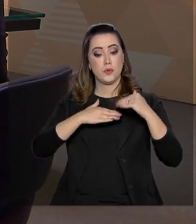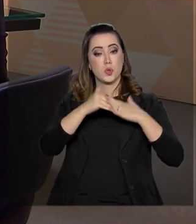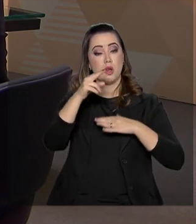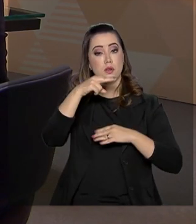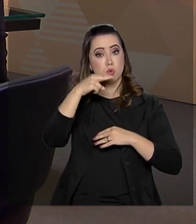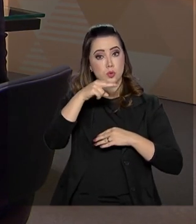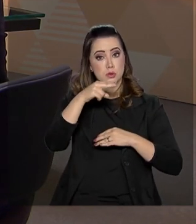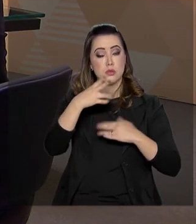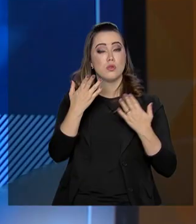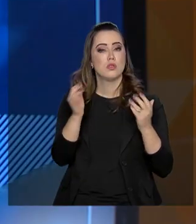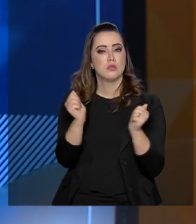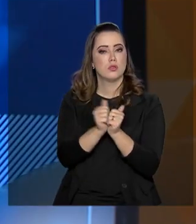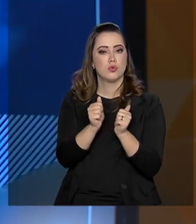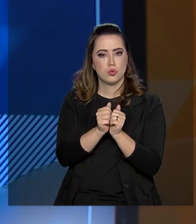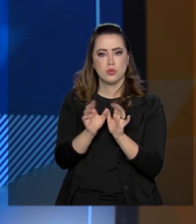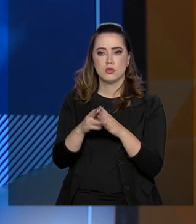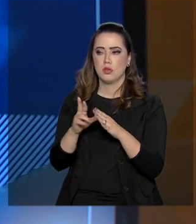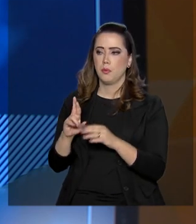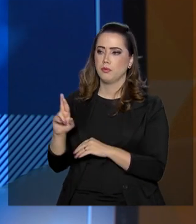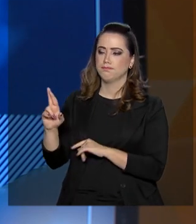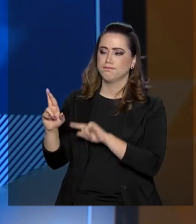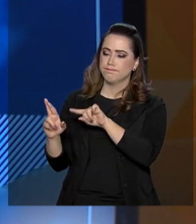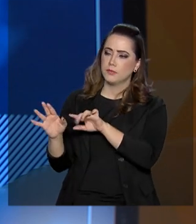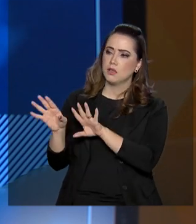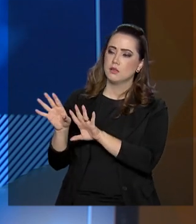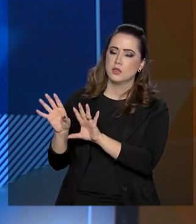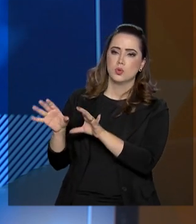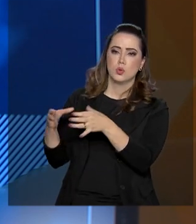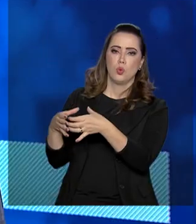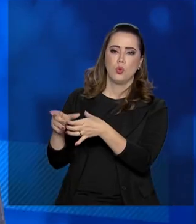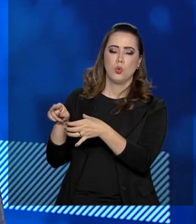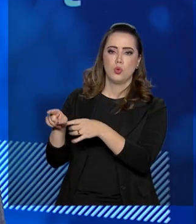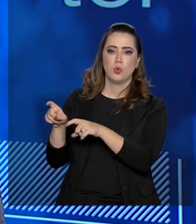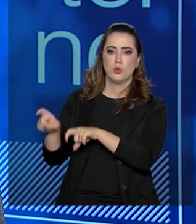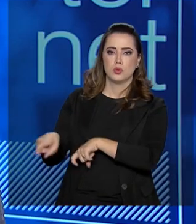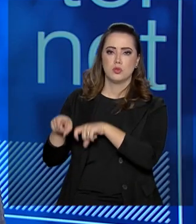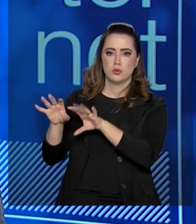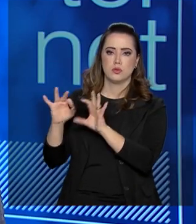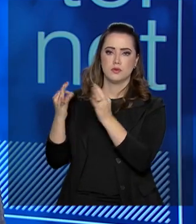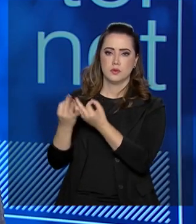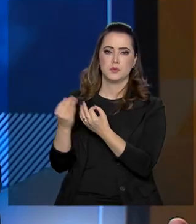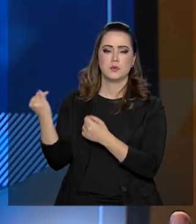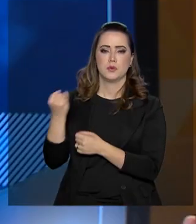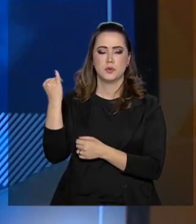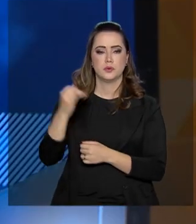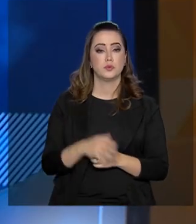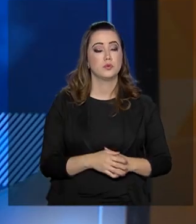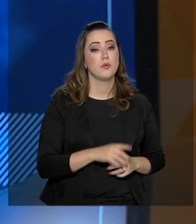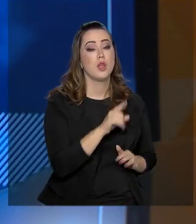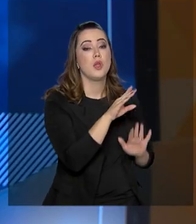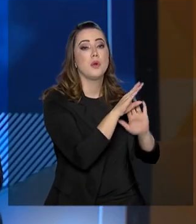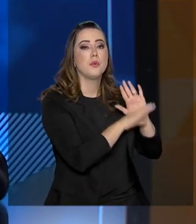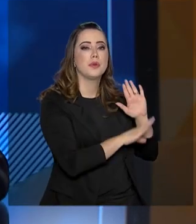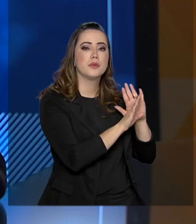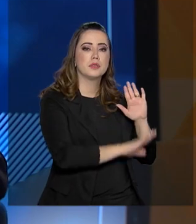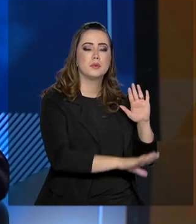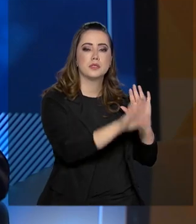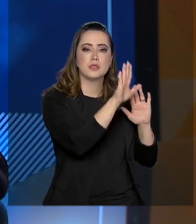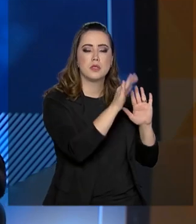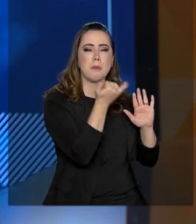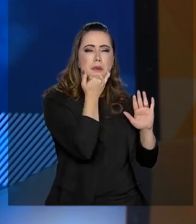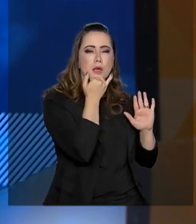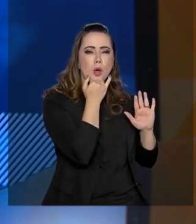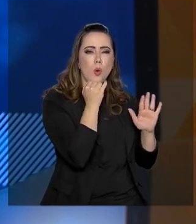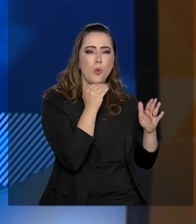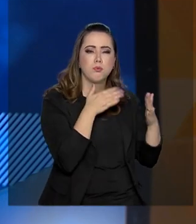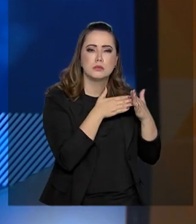entidades de referência do agronegócio brasileiro, o Programa Asileiro é referência. E o Programa Nacional do Livro Didático, desculpe interromper o